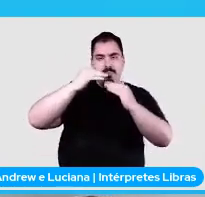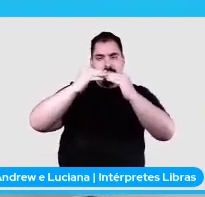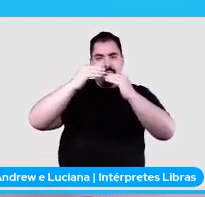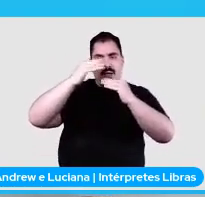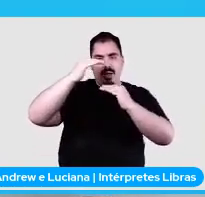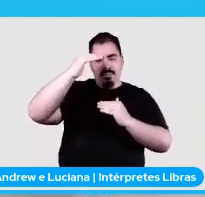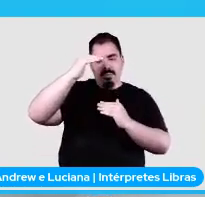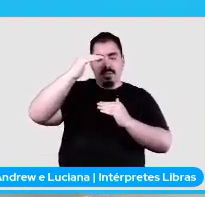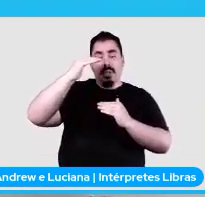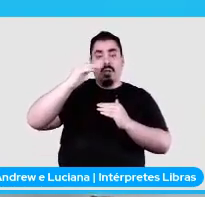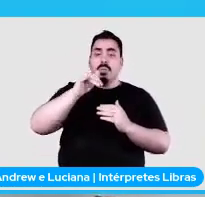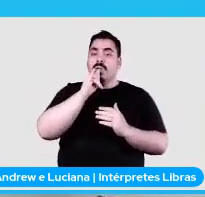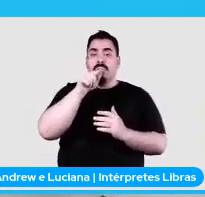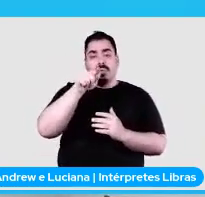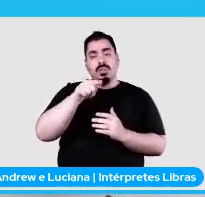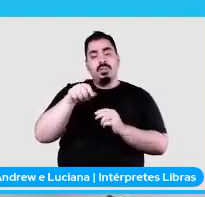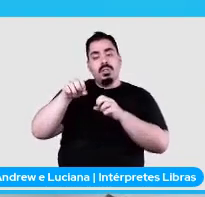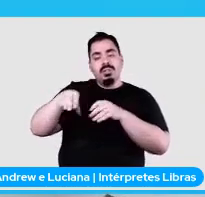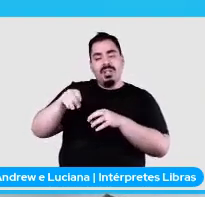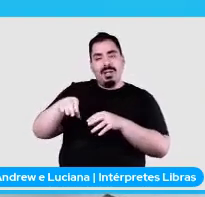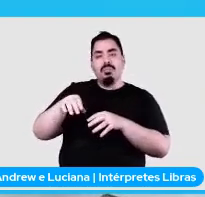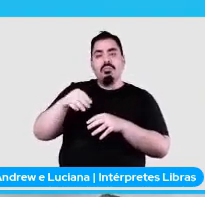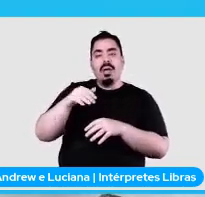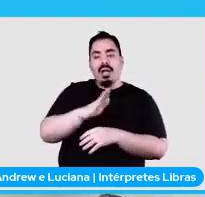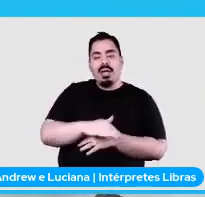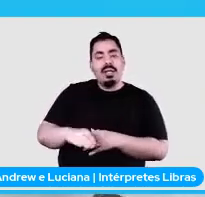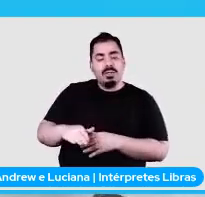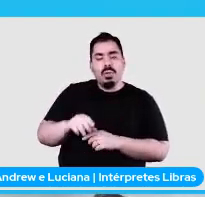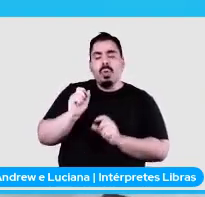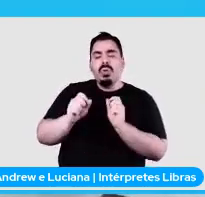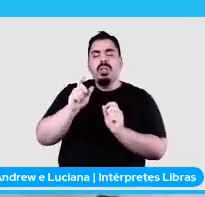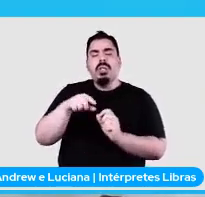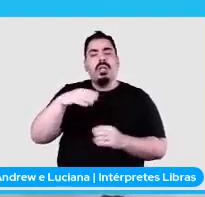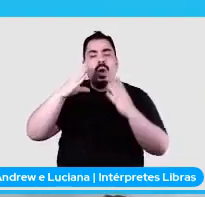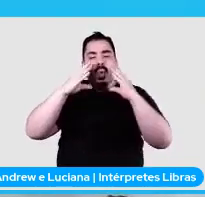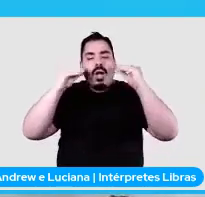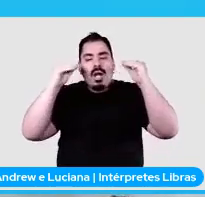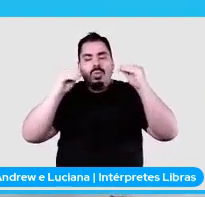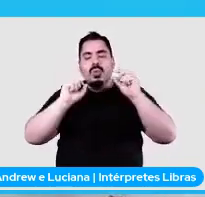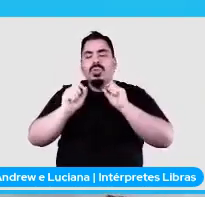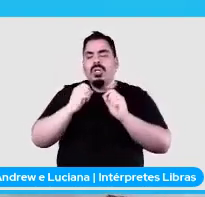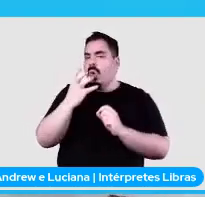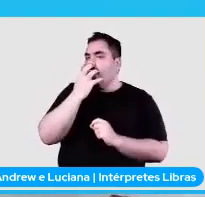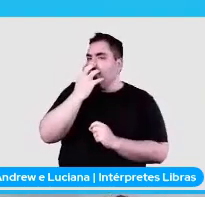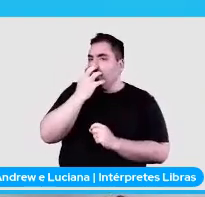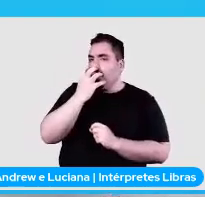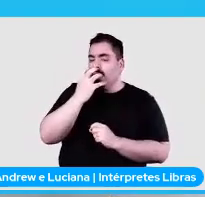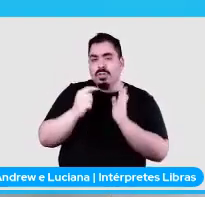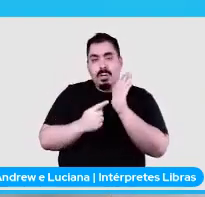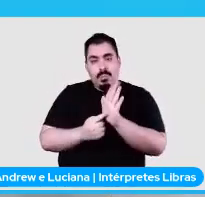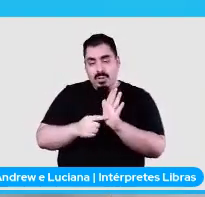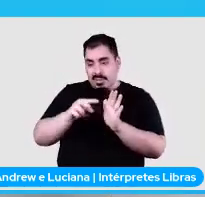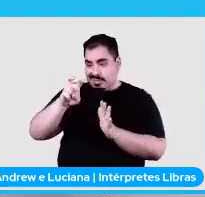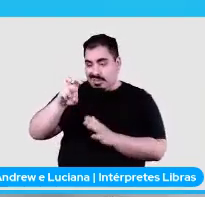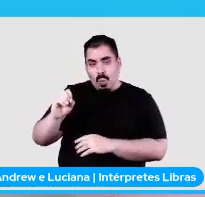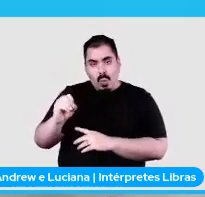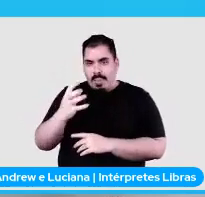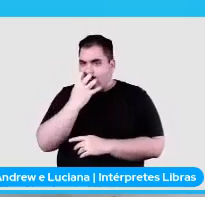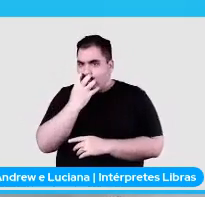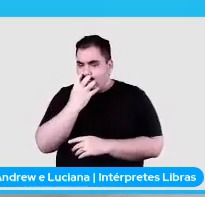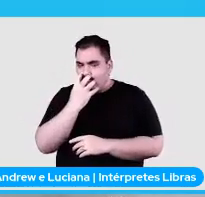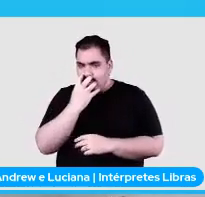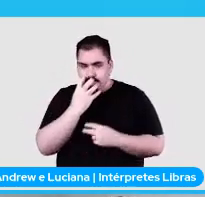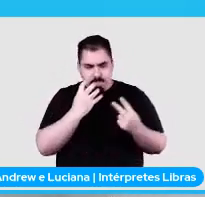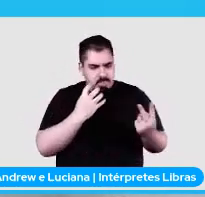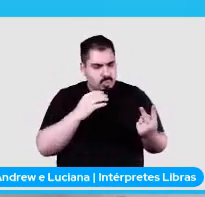gato e um cachorro. E aí, você ensina para essa criança, você mostra 50 cachorros para ela e só dois gatos, né? E aí,